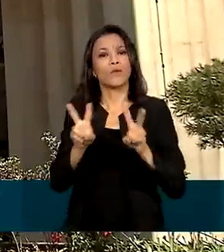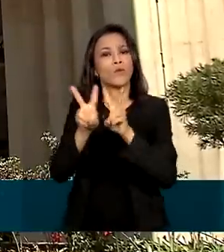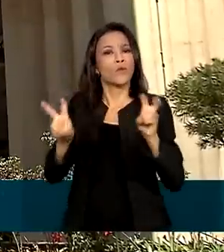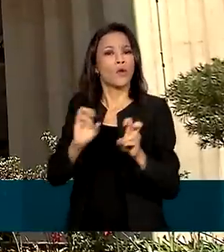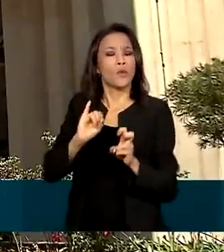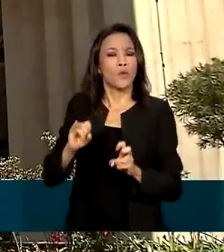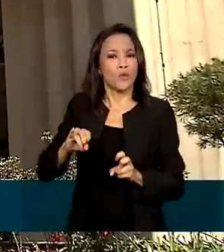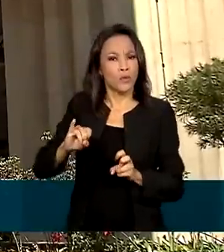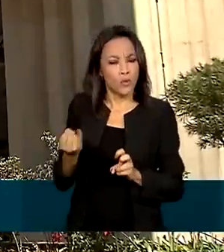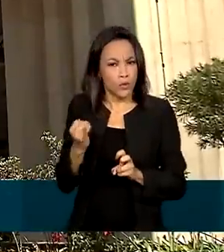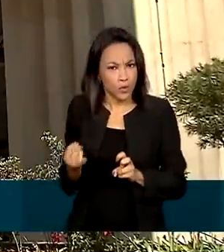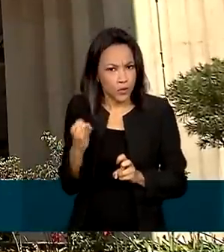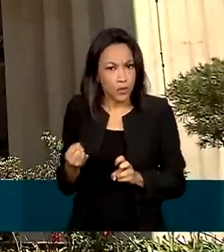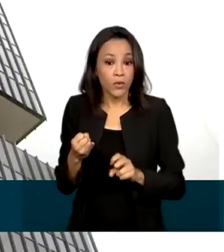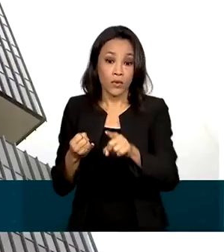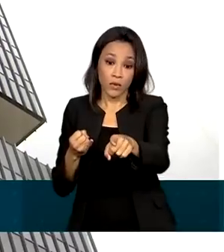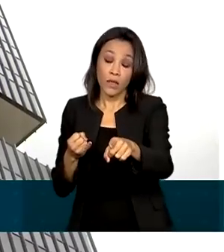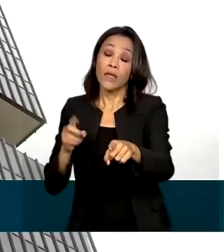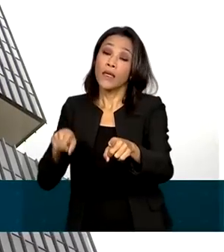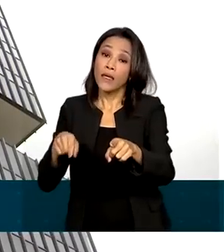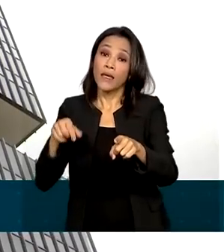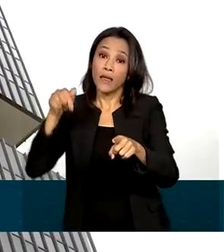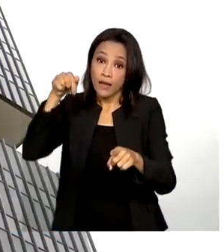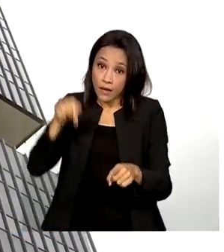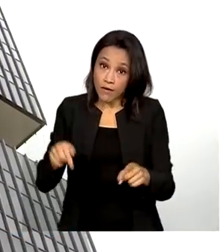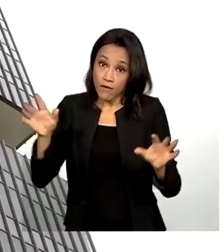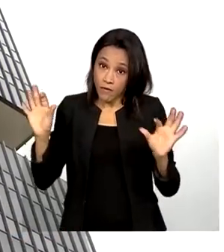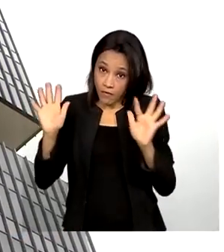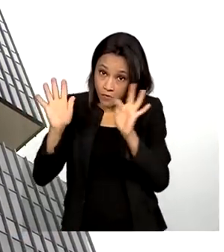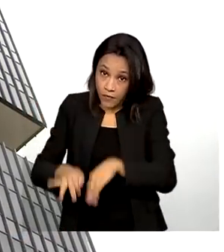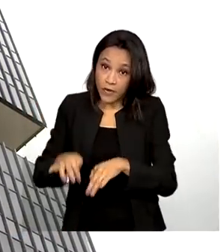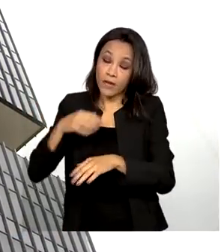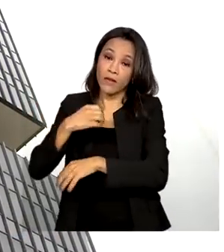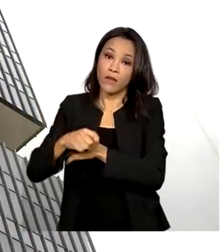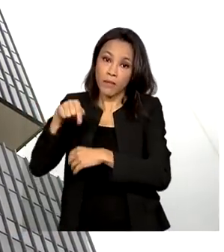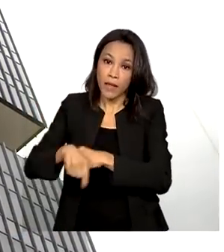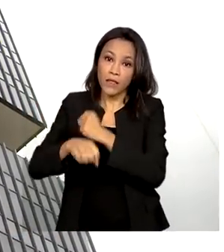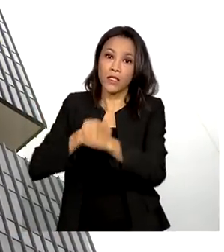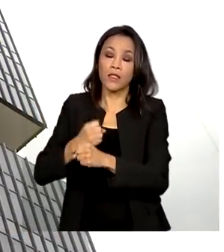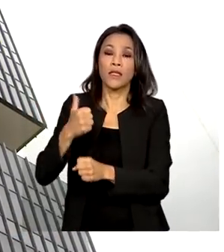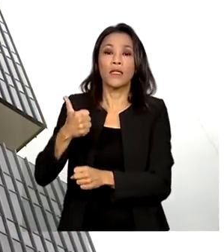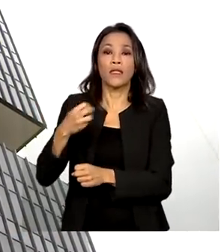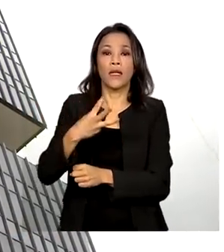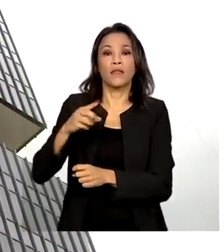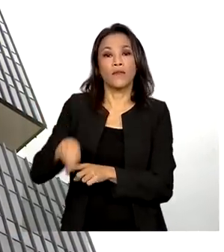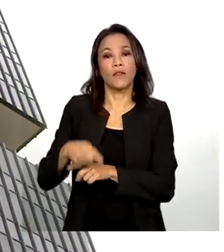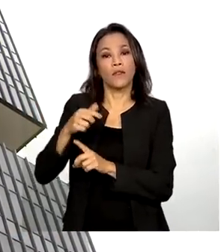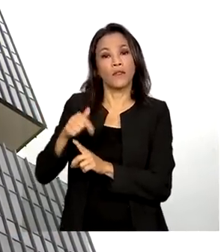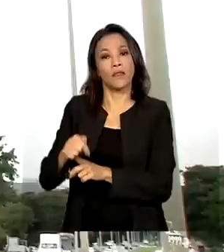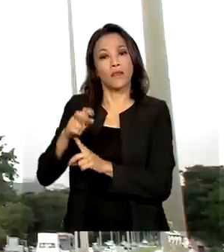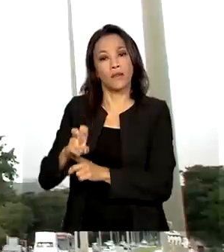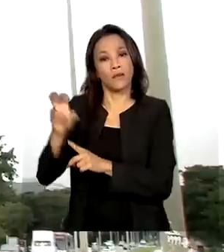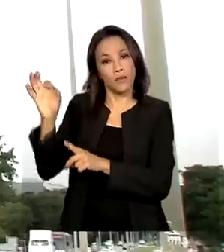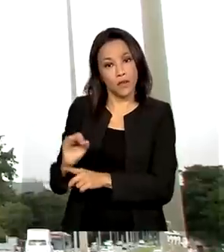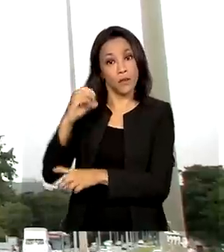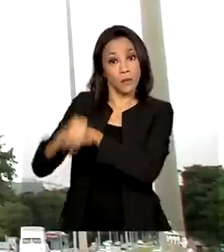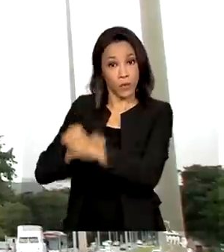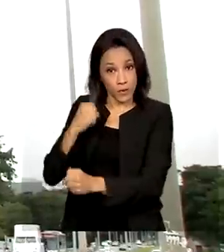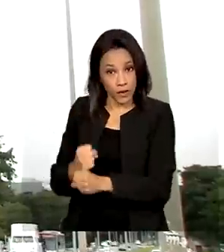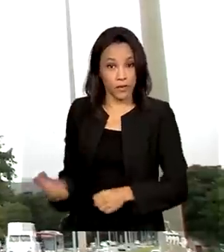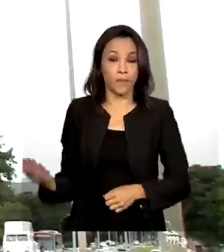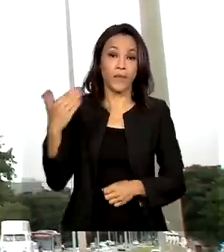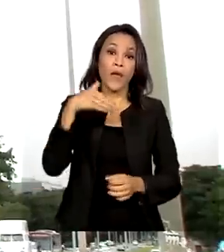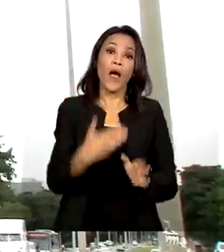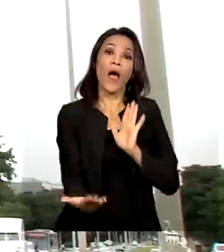previsão do mercado é de que a Selic encerre 2022 a 13,75% ao ano. A última